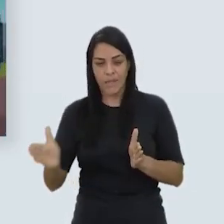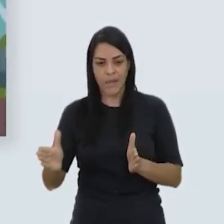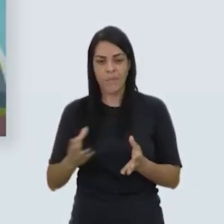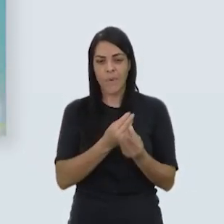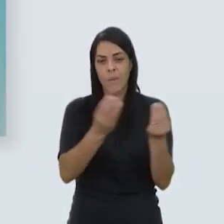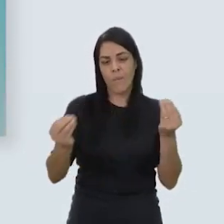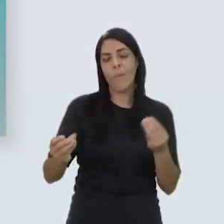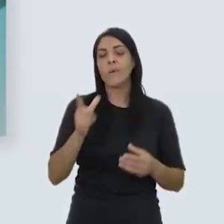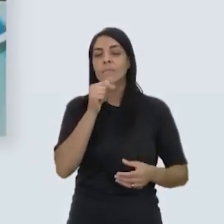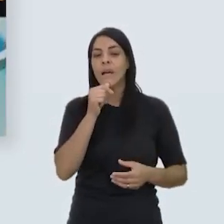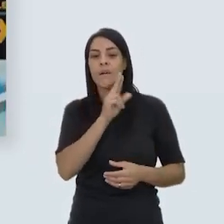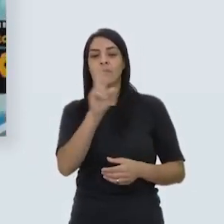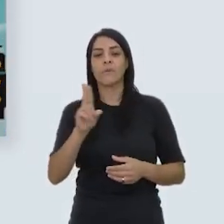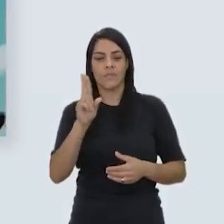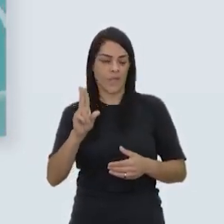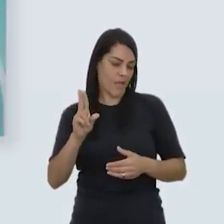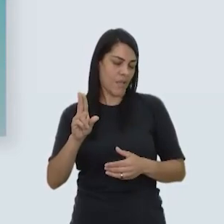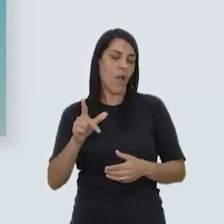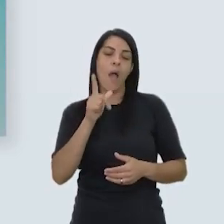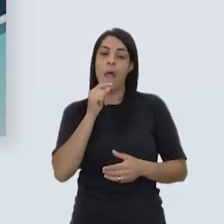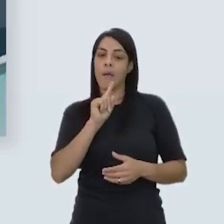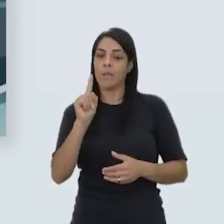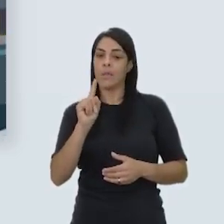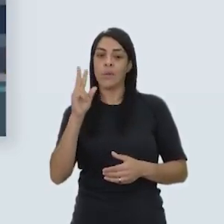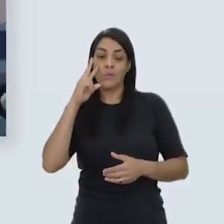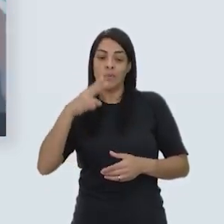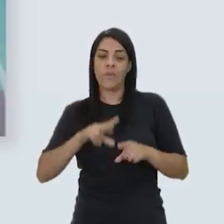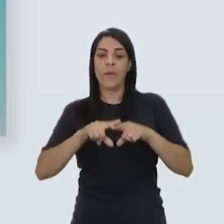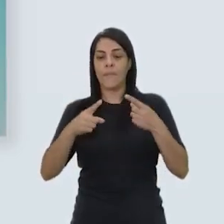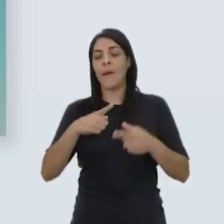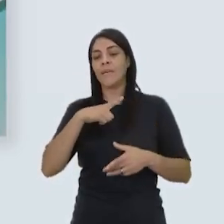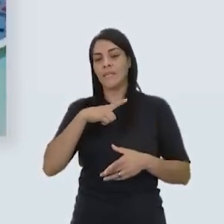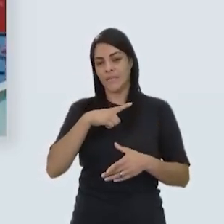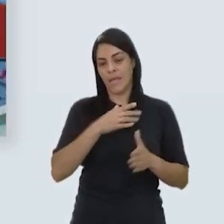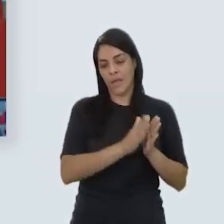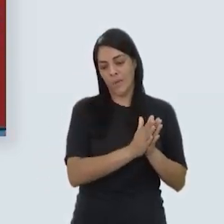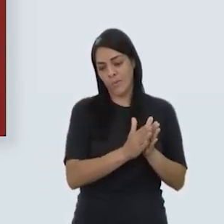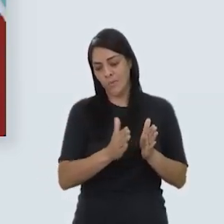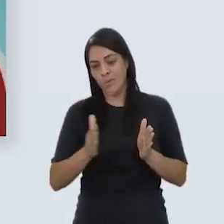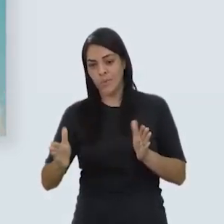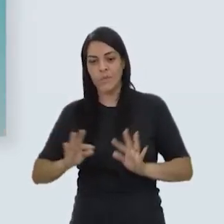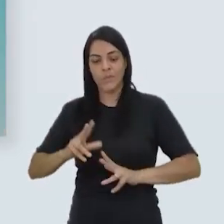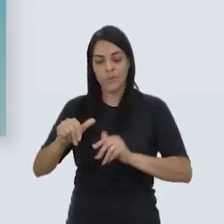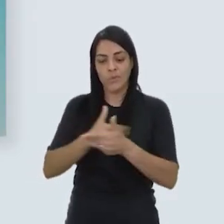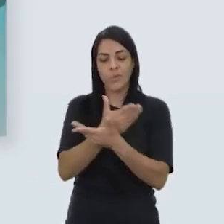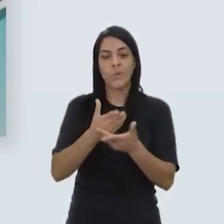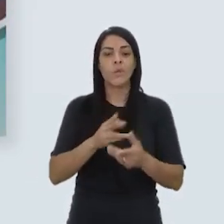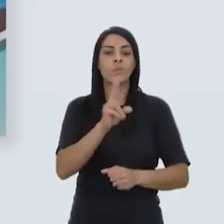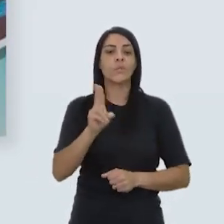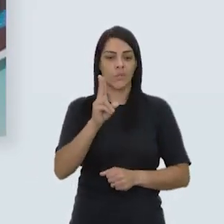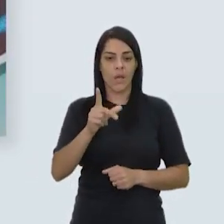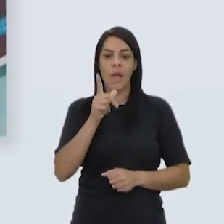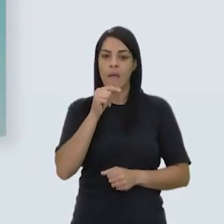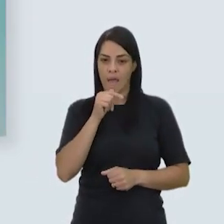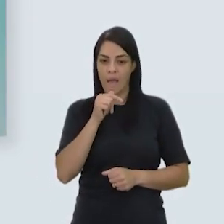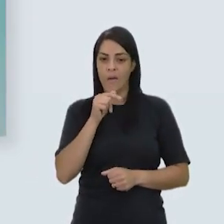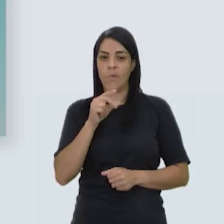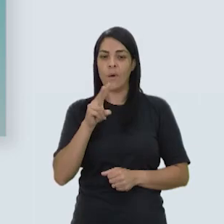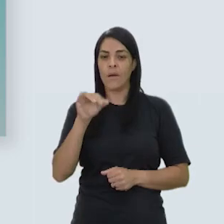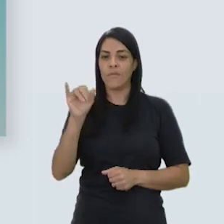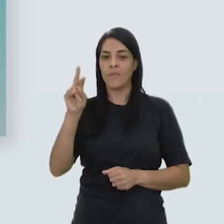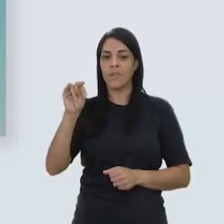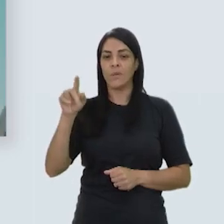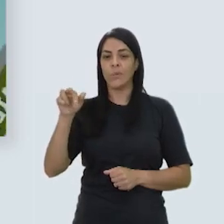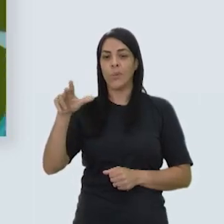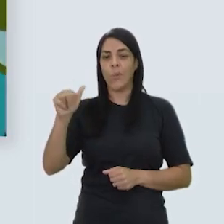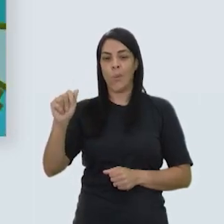Uma água que a gente não vê, mas que entra no processo de produção de tudo o que consumimos. É a chamada água virtual. Para você